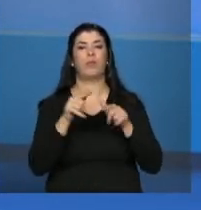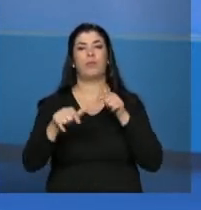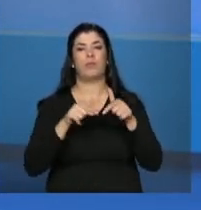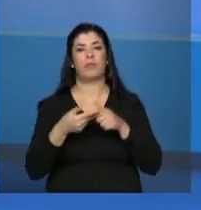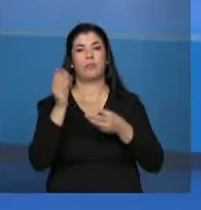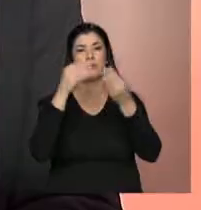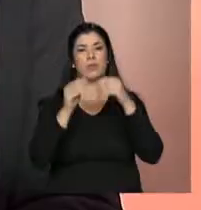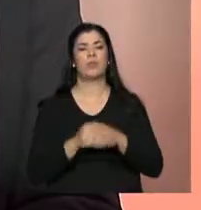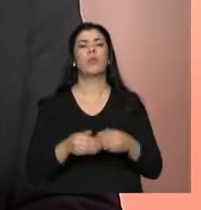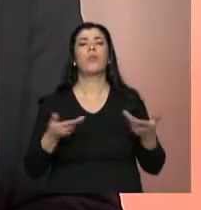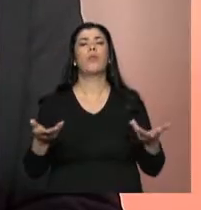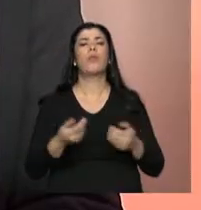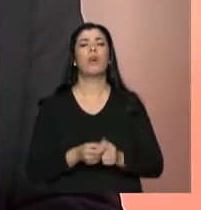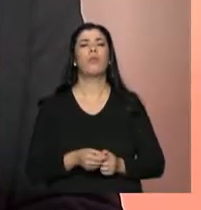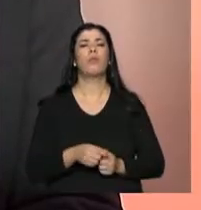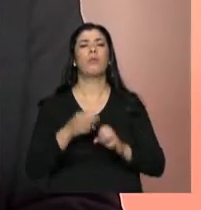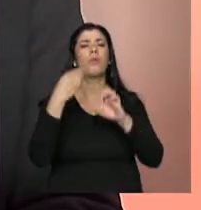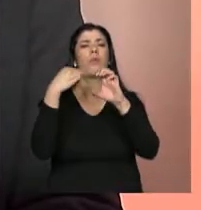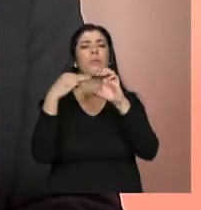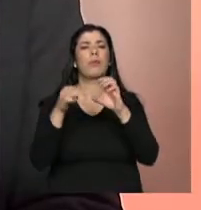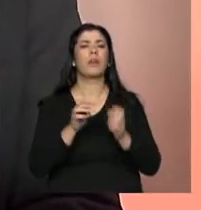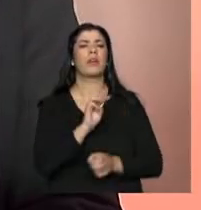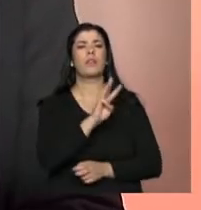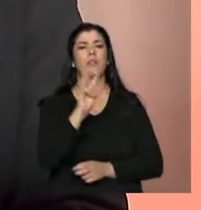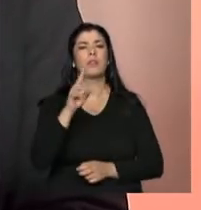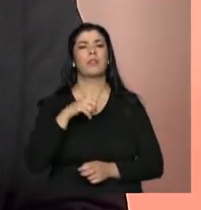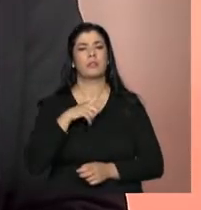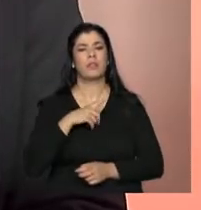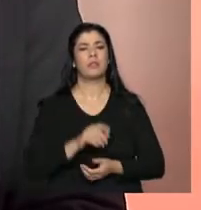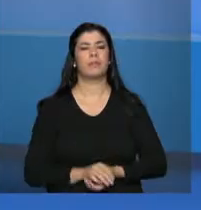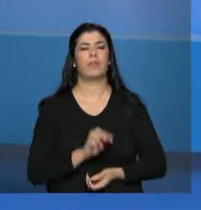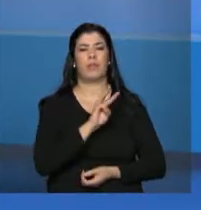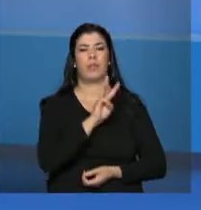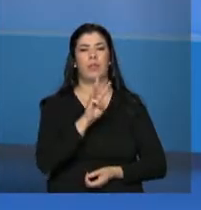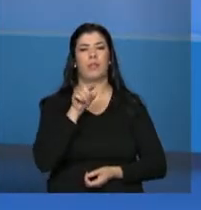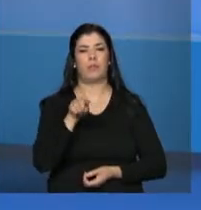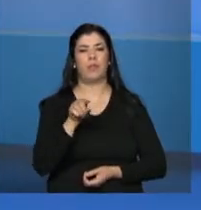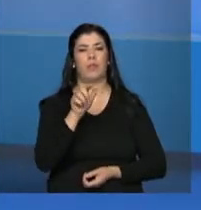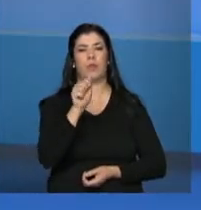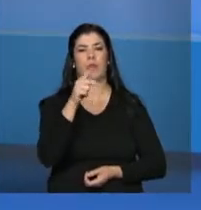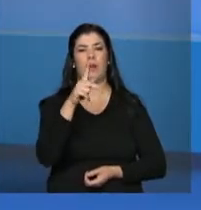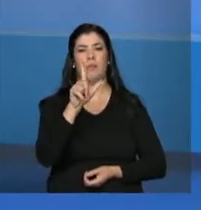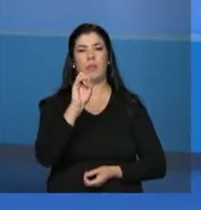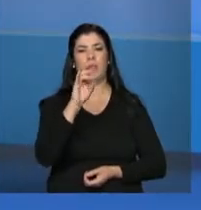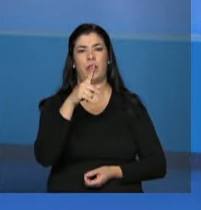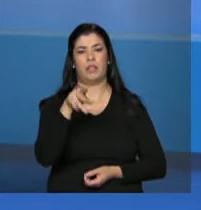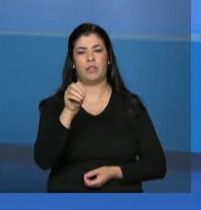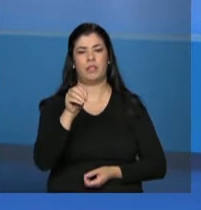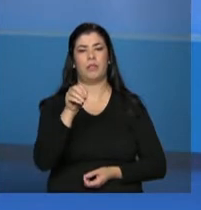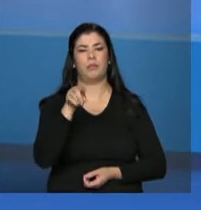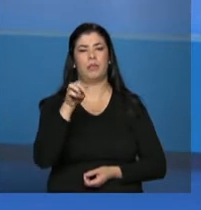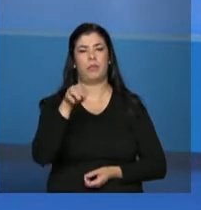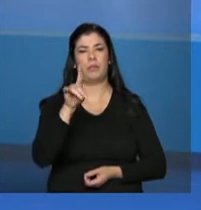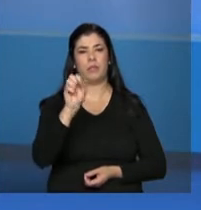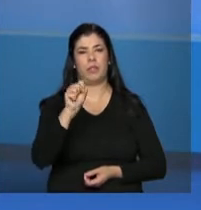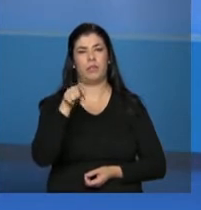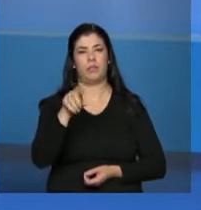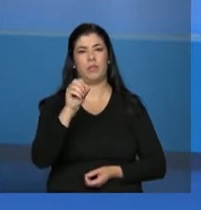nessa tarefa. Bom, qual é endereço, então, para preencher esse cadastro? É o www.aplicações.mds.gov